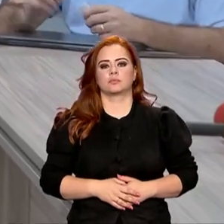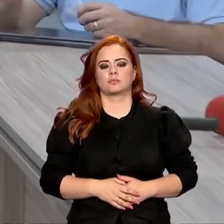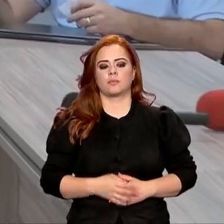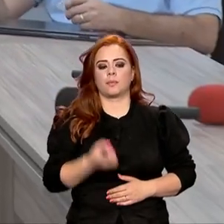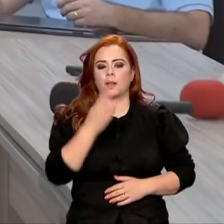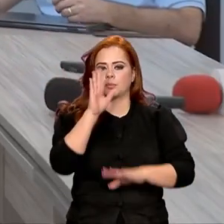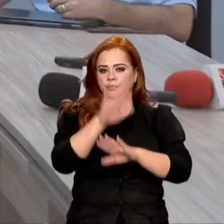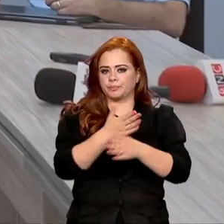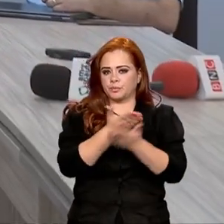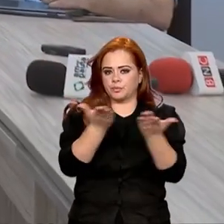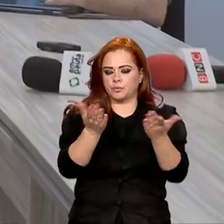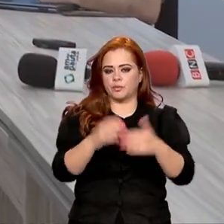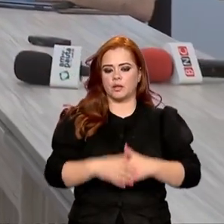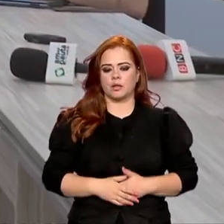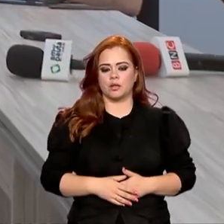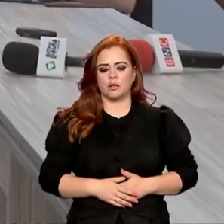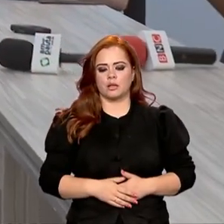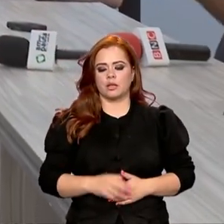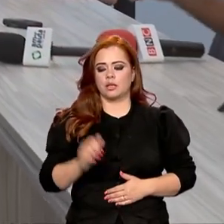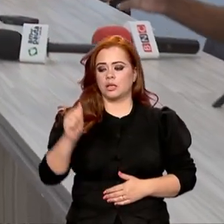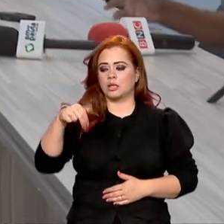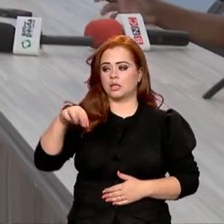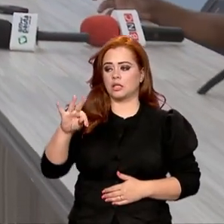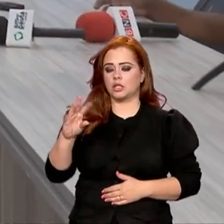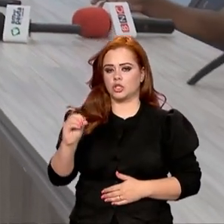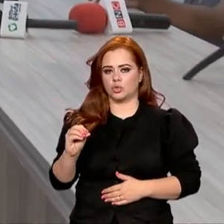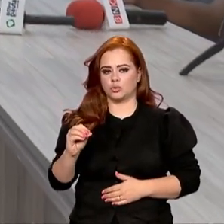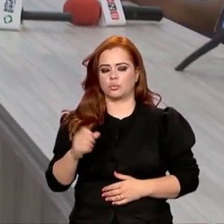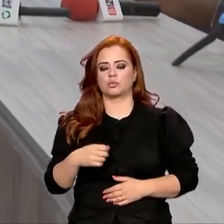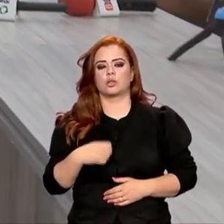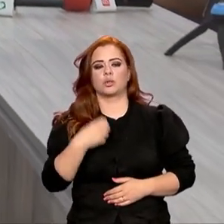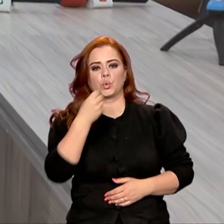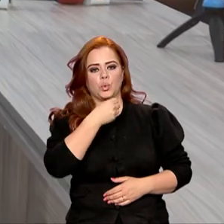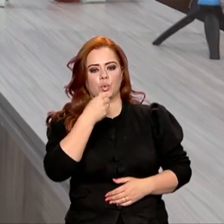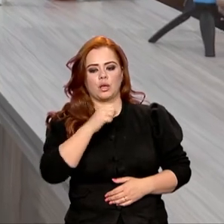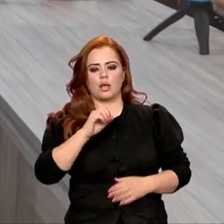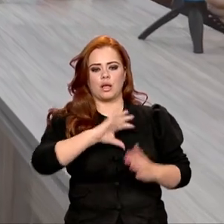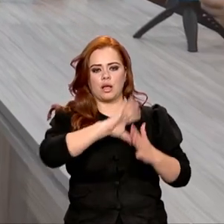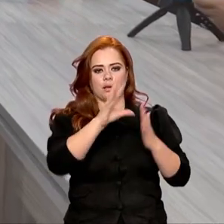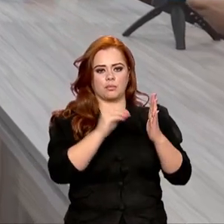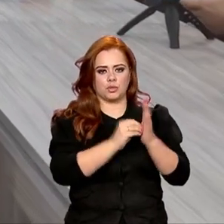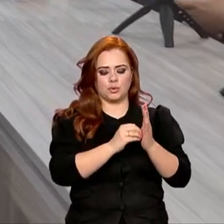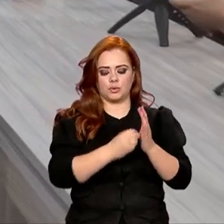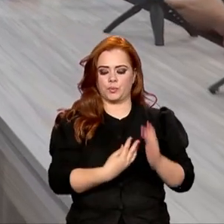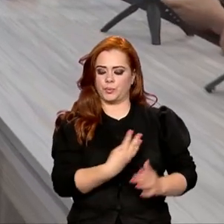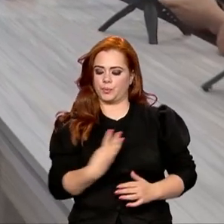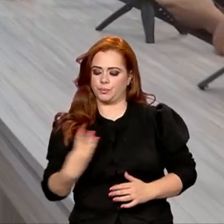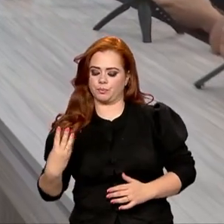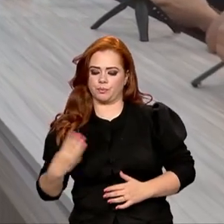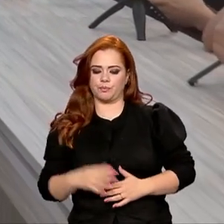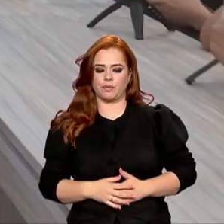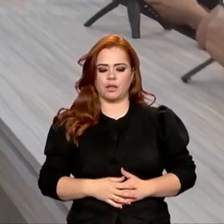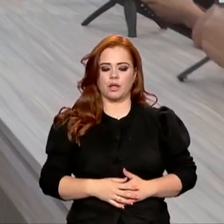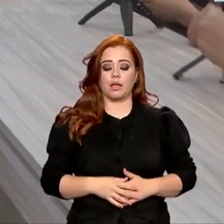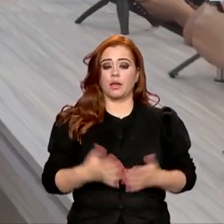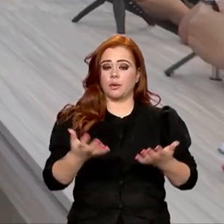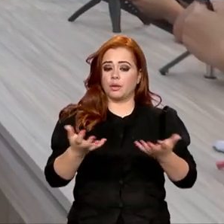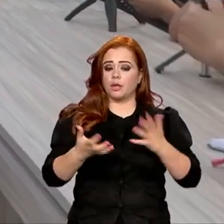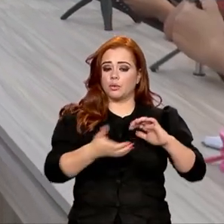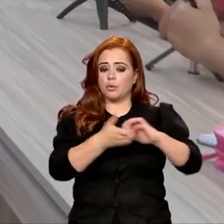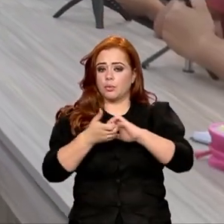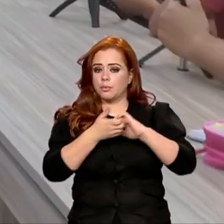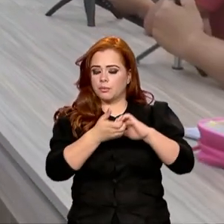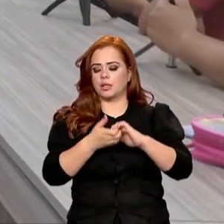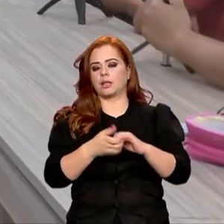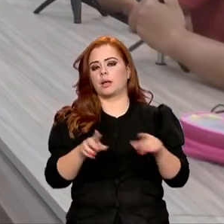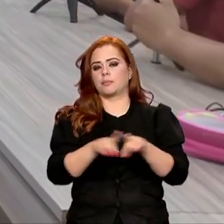Boa tarde a todos. Eu sou o Hudson Lima, do site Parintins Amazonas. Realmente, agradecer e saudar, realidade, vocês, porque a cidade